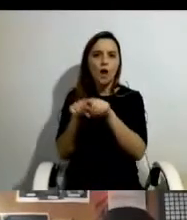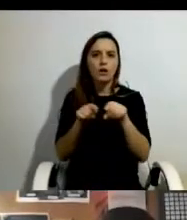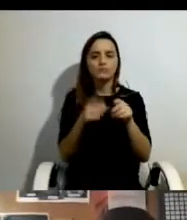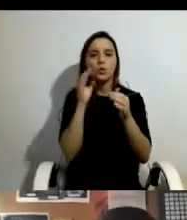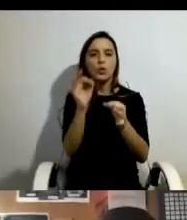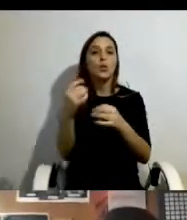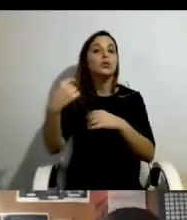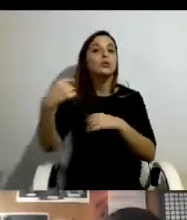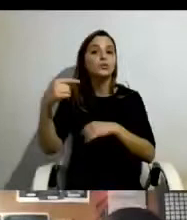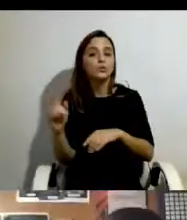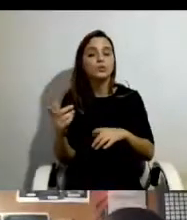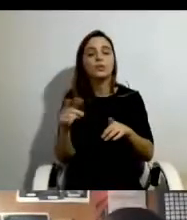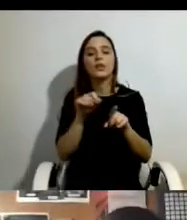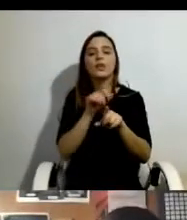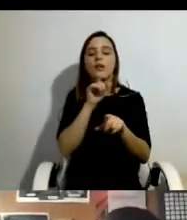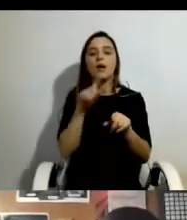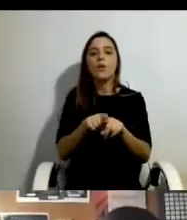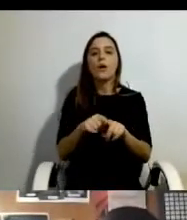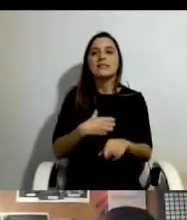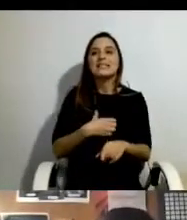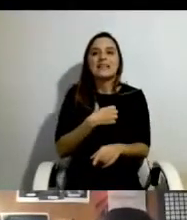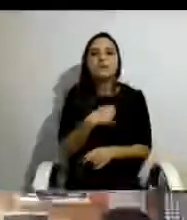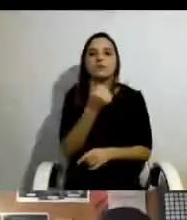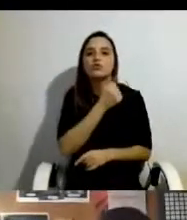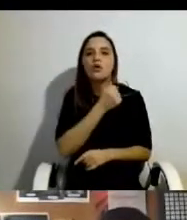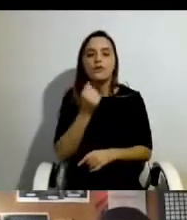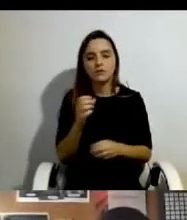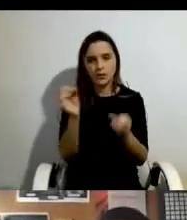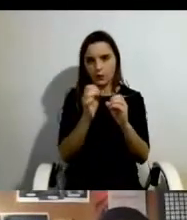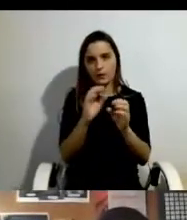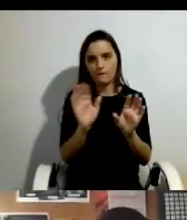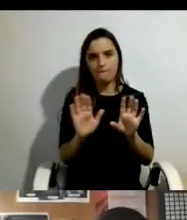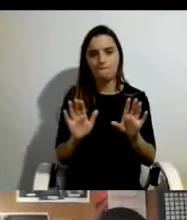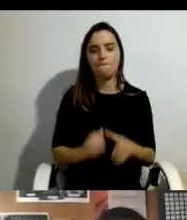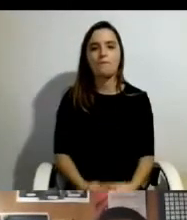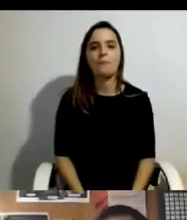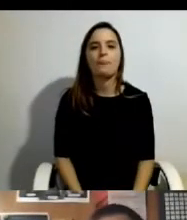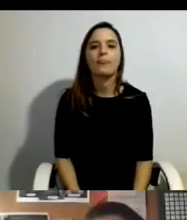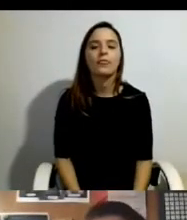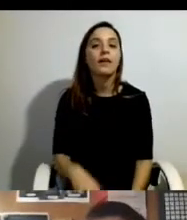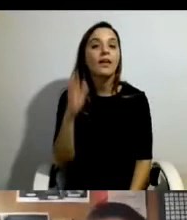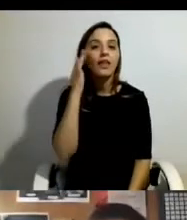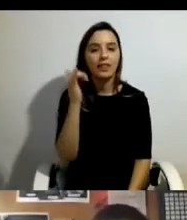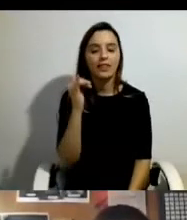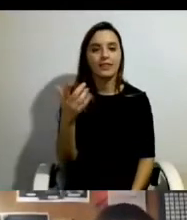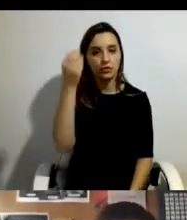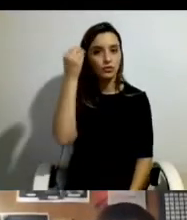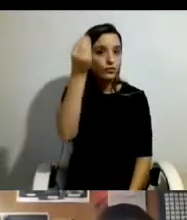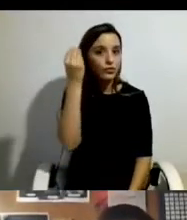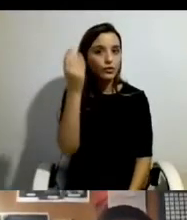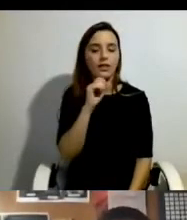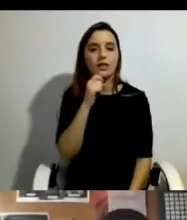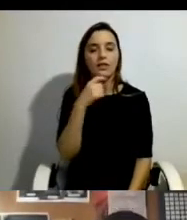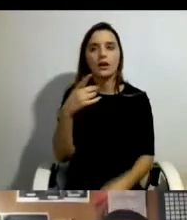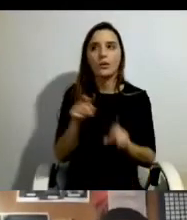se sentem, de facto, um fardo. E, portanto, esta ideia do sonho, de poder sonhar com o